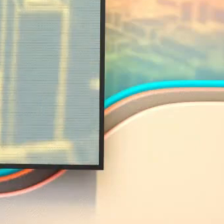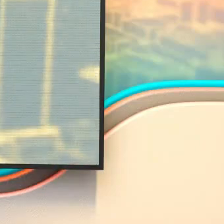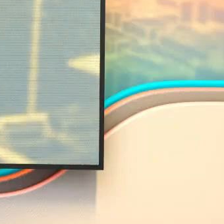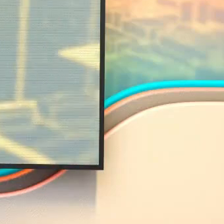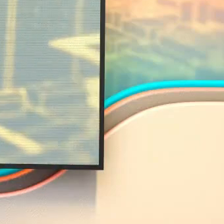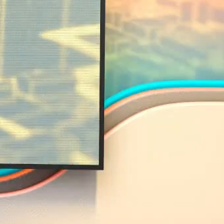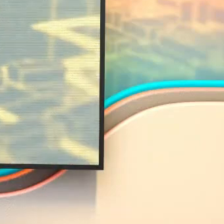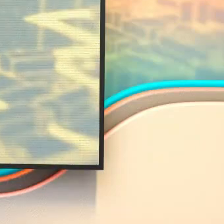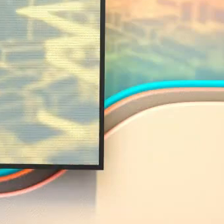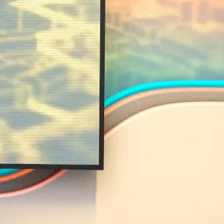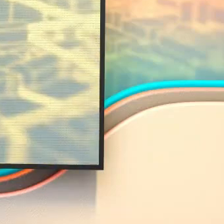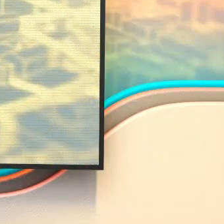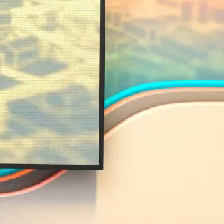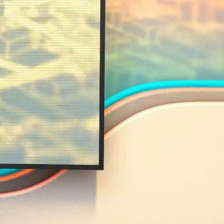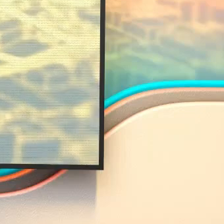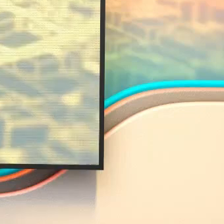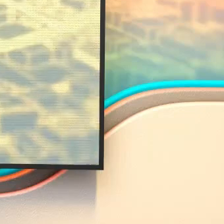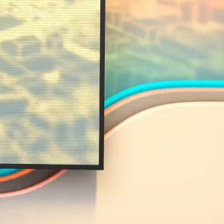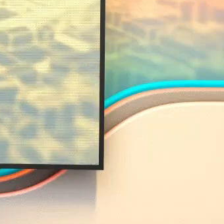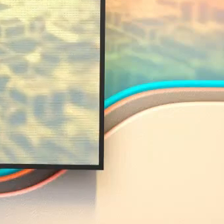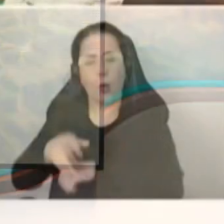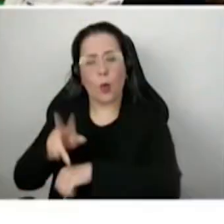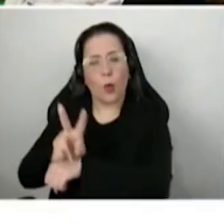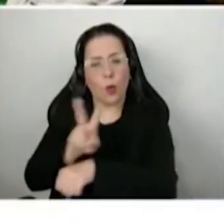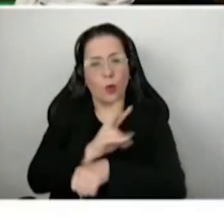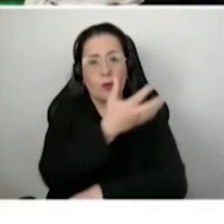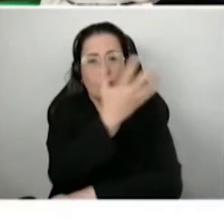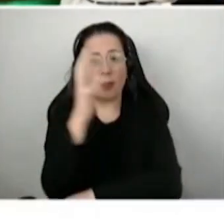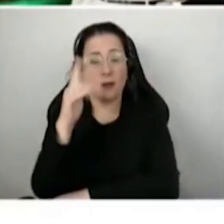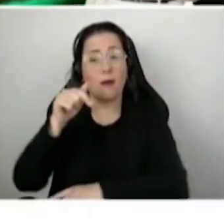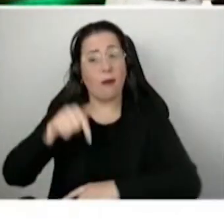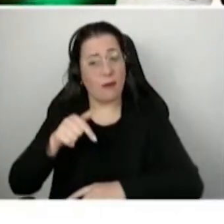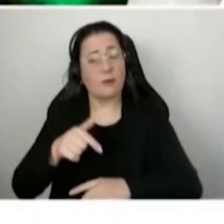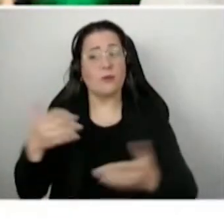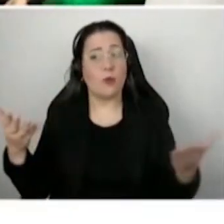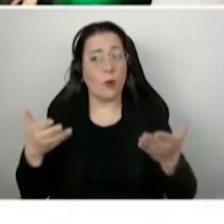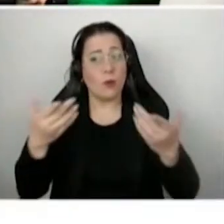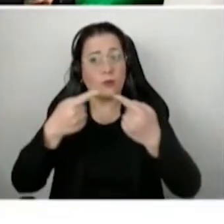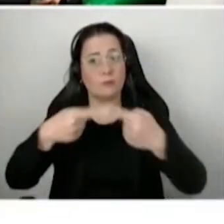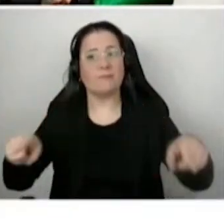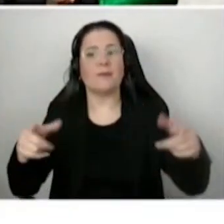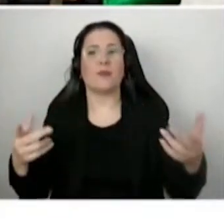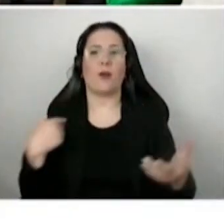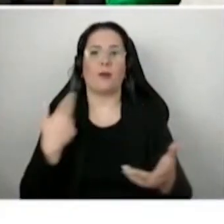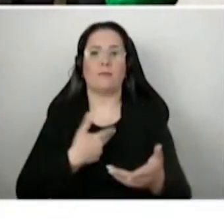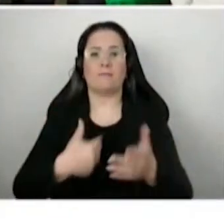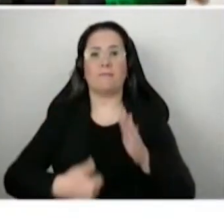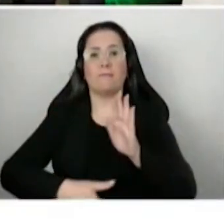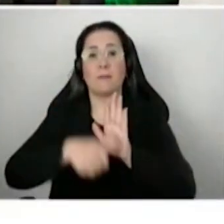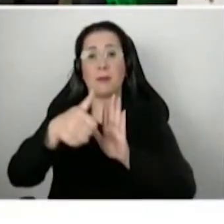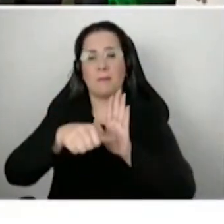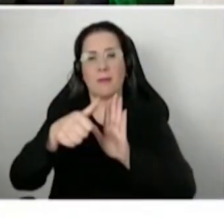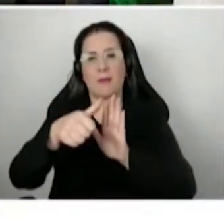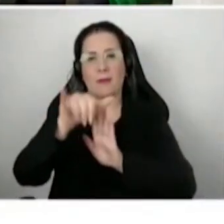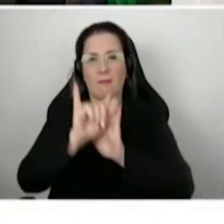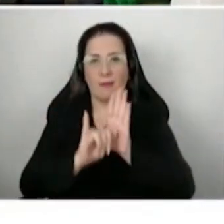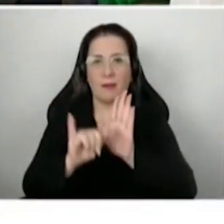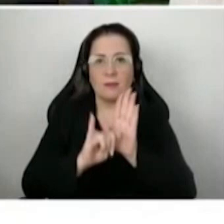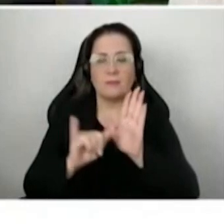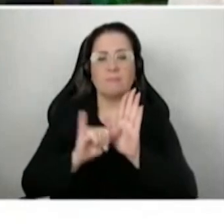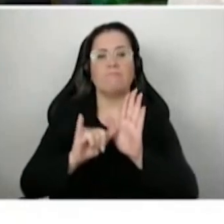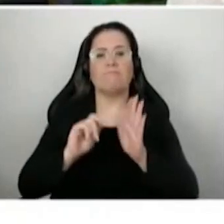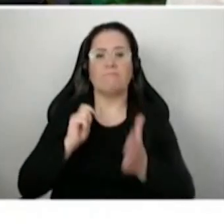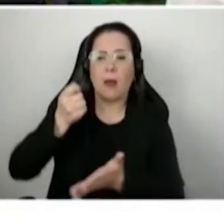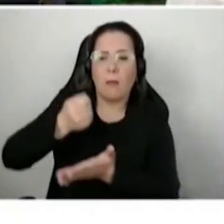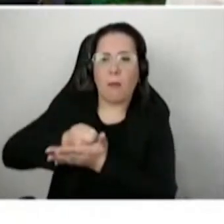reservas particulares do patrimônio natural. Esse primeiro edital para contemplar o